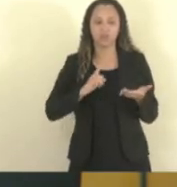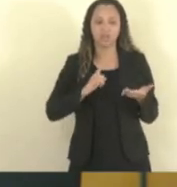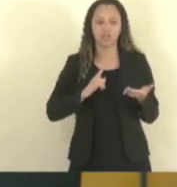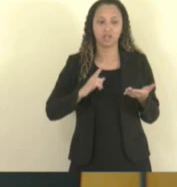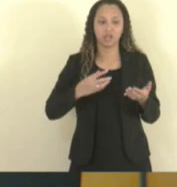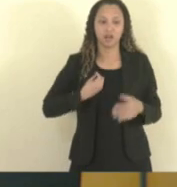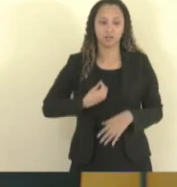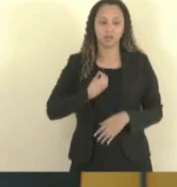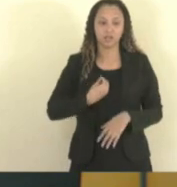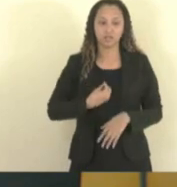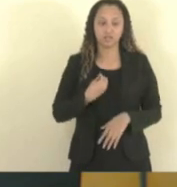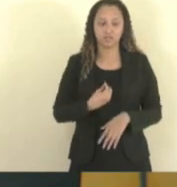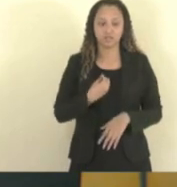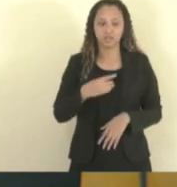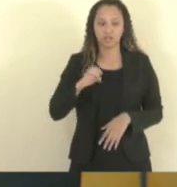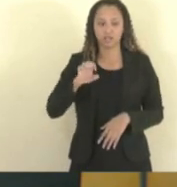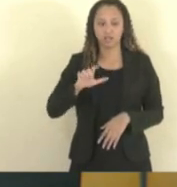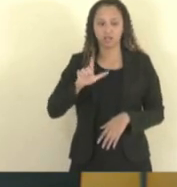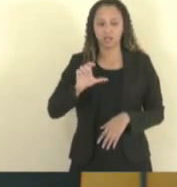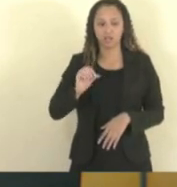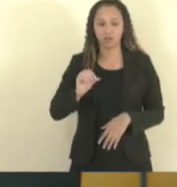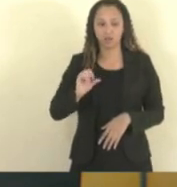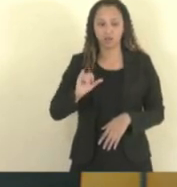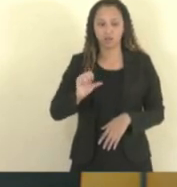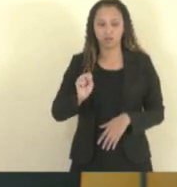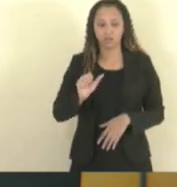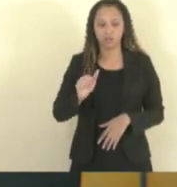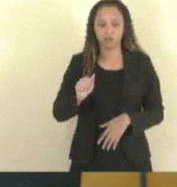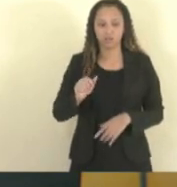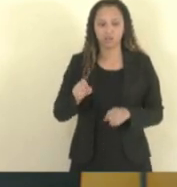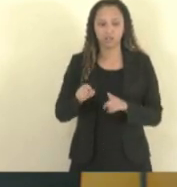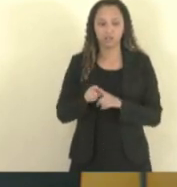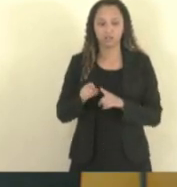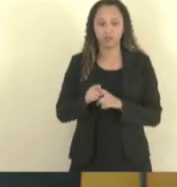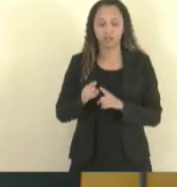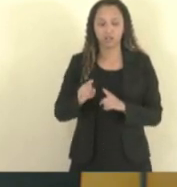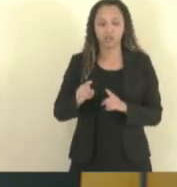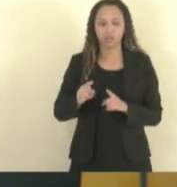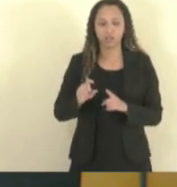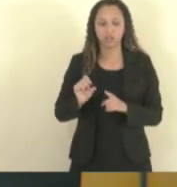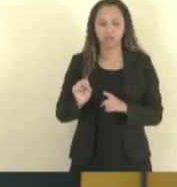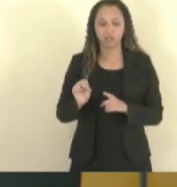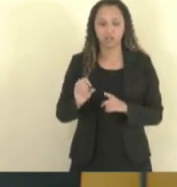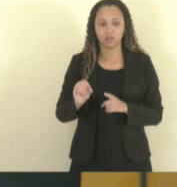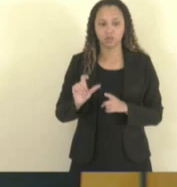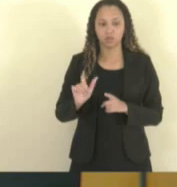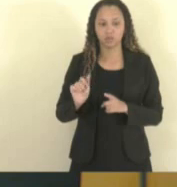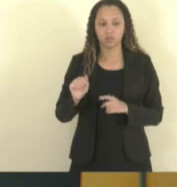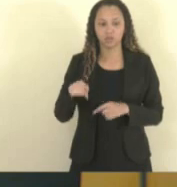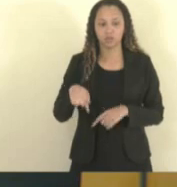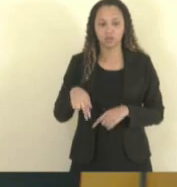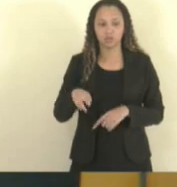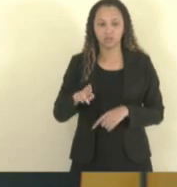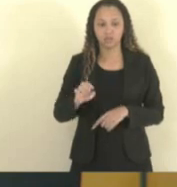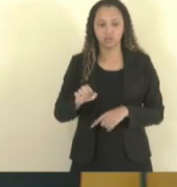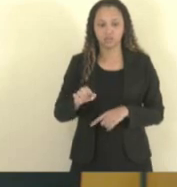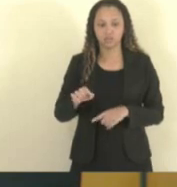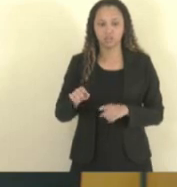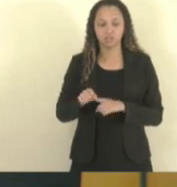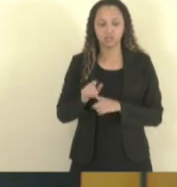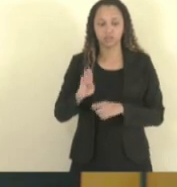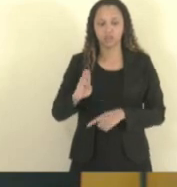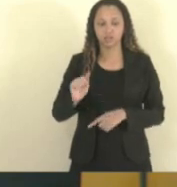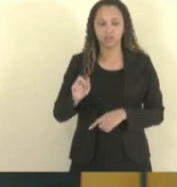mais a Heloísa Moraes, que é a tesoureira, a Solange e a Bárbara, né? Está aqui presente conosco. No